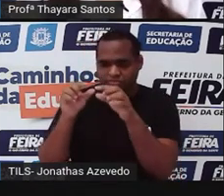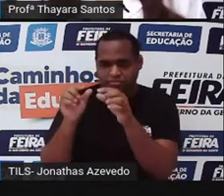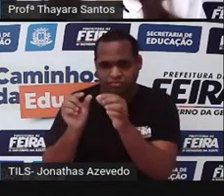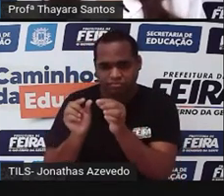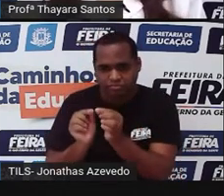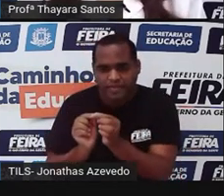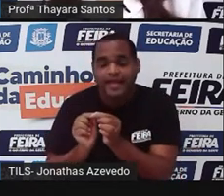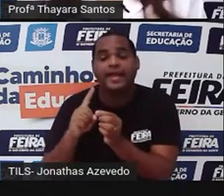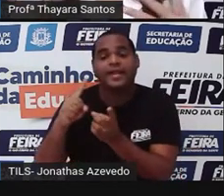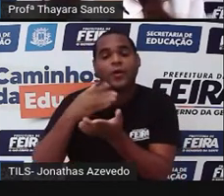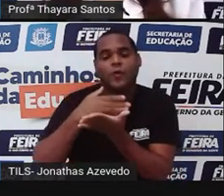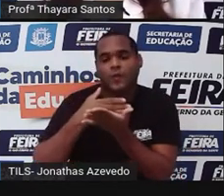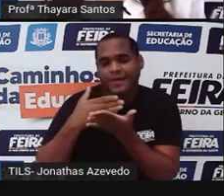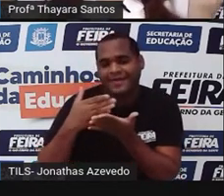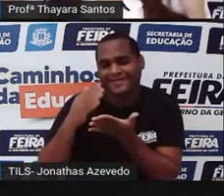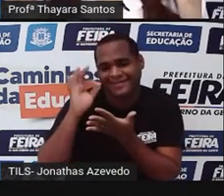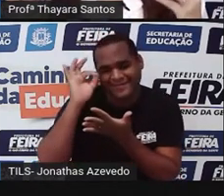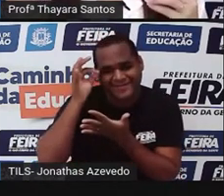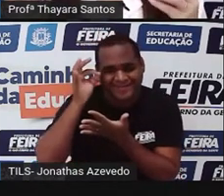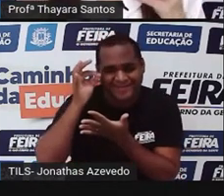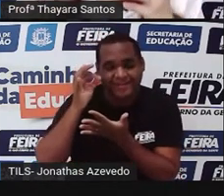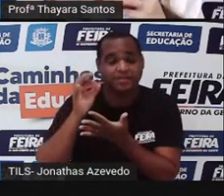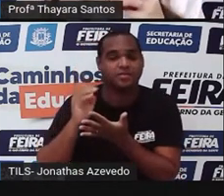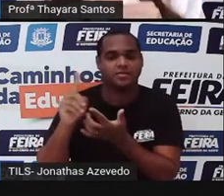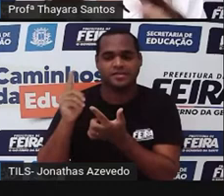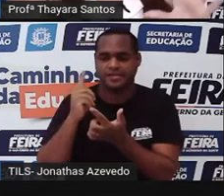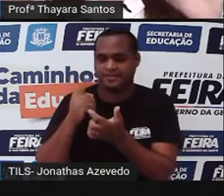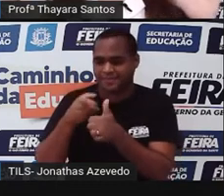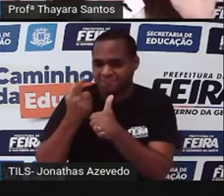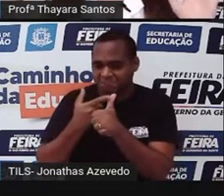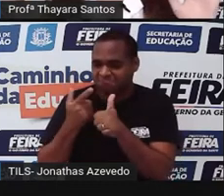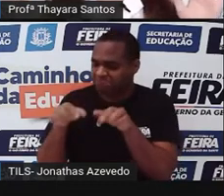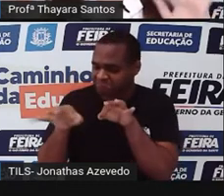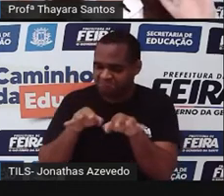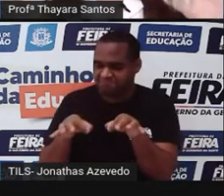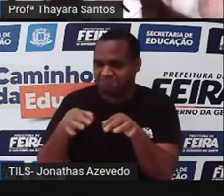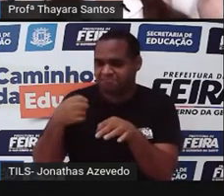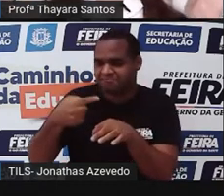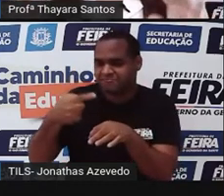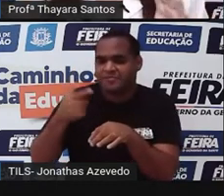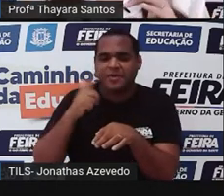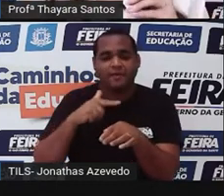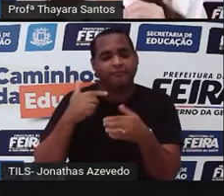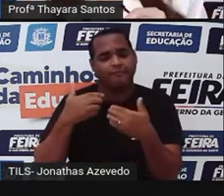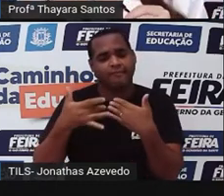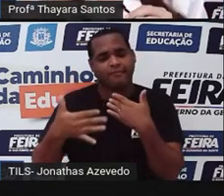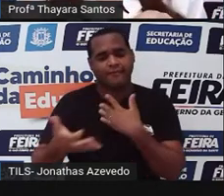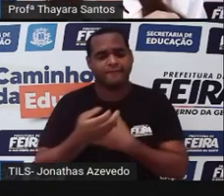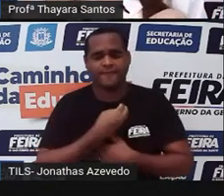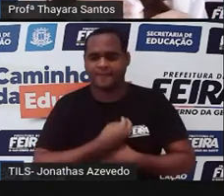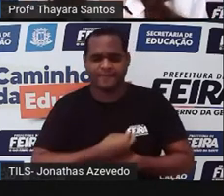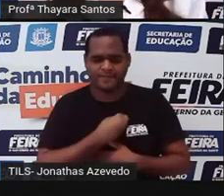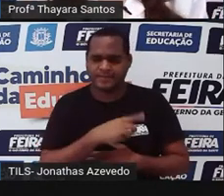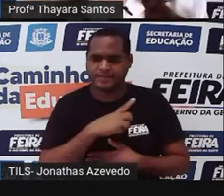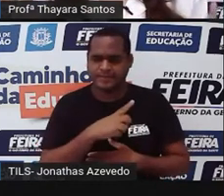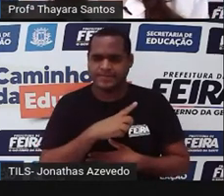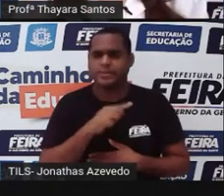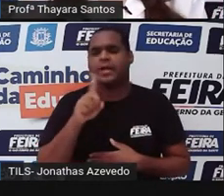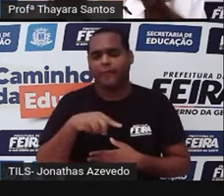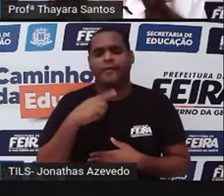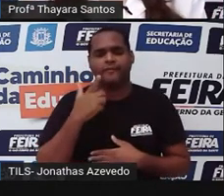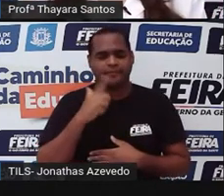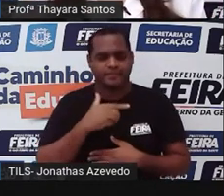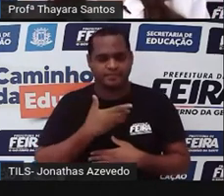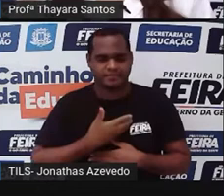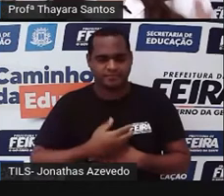No caso do desenvolvimento direto, o animalzinho já nasce pronto como ele já vai ser a vida inteira. Da mesma forma que ele nasce, ele vai ser